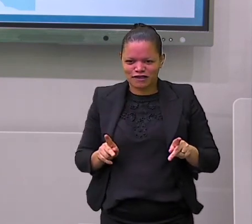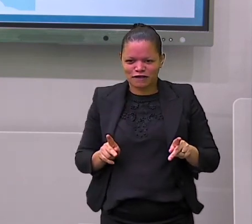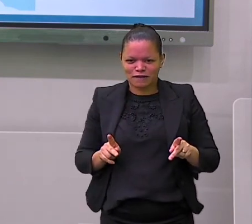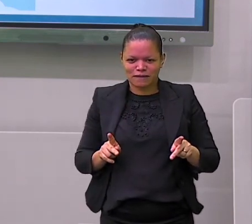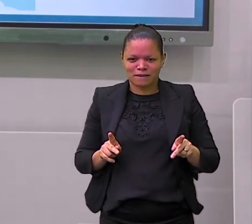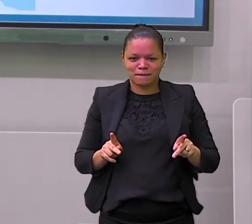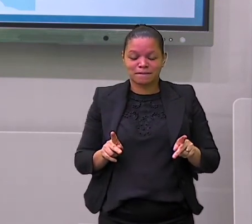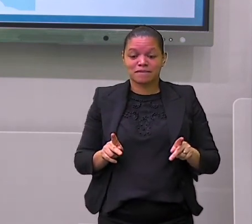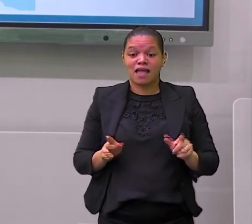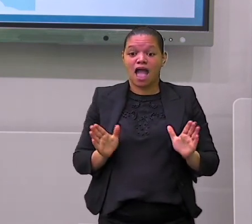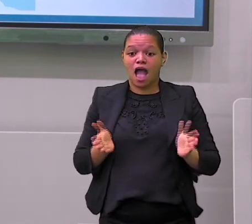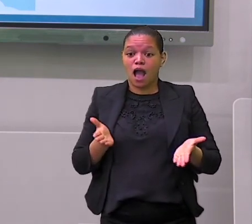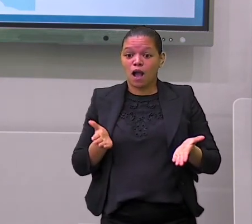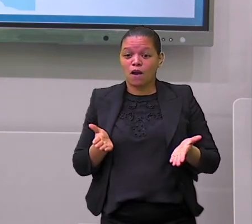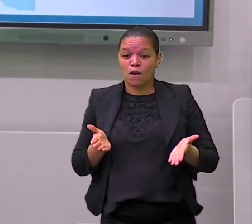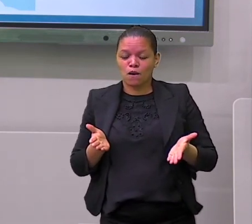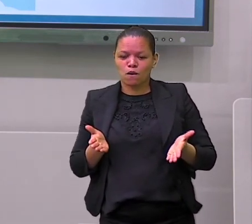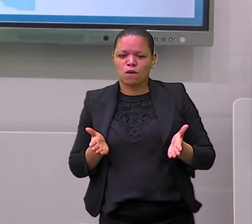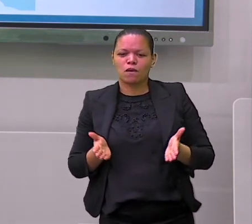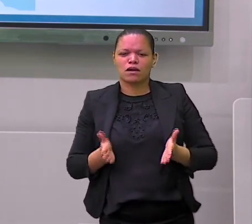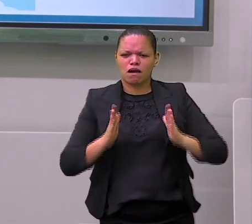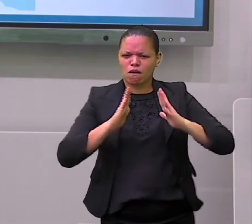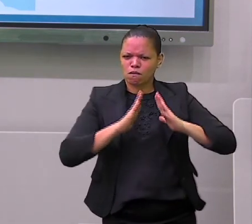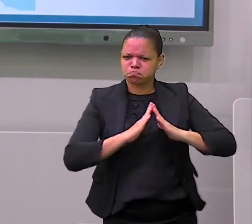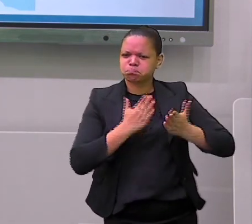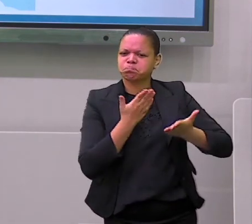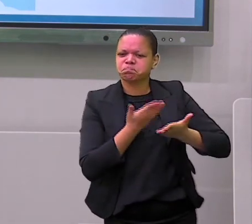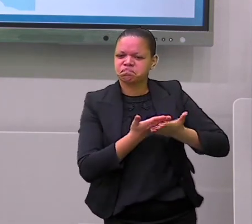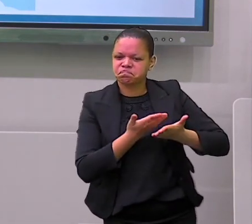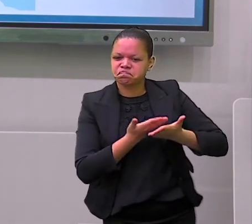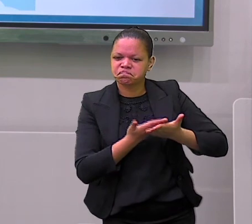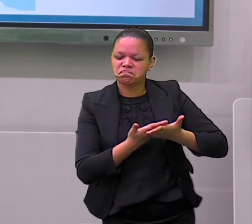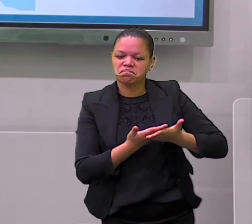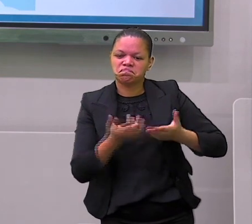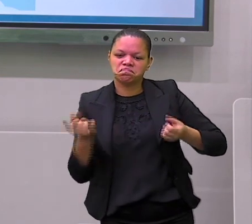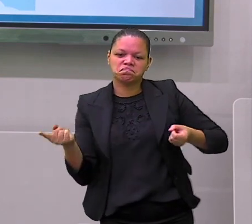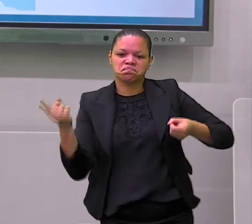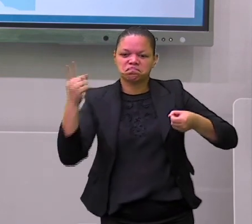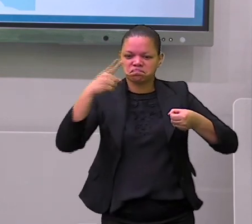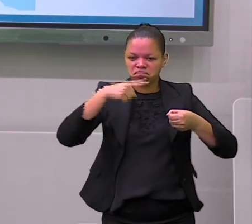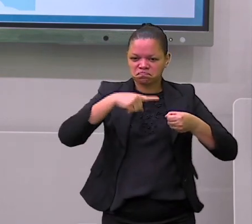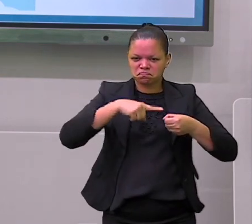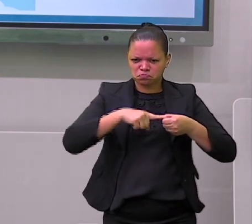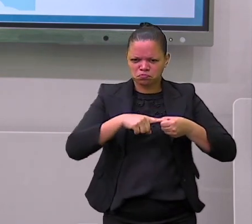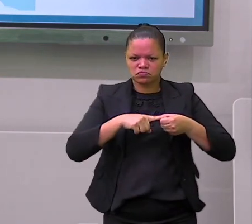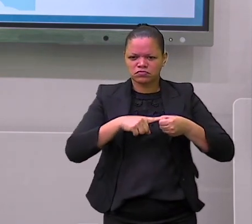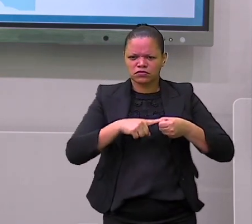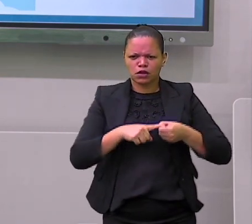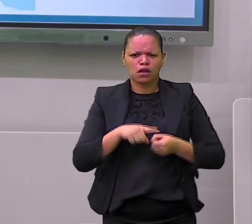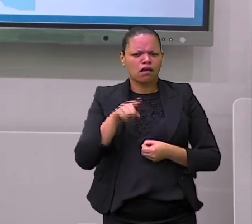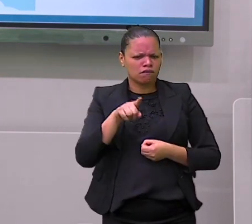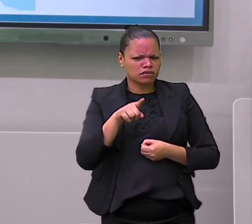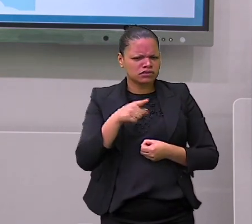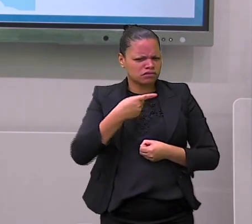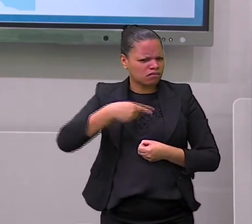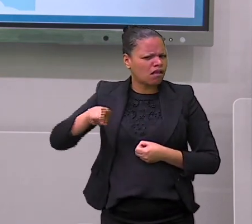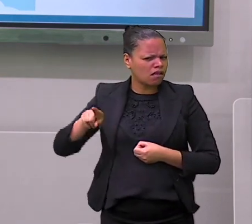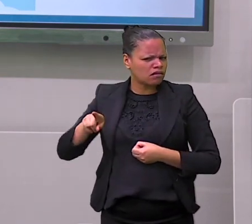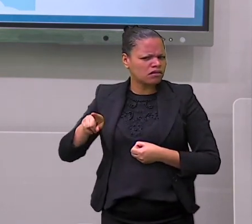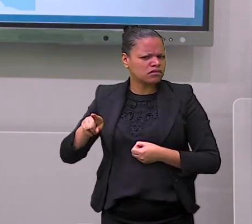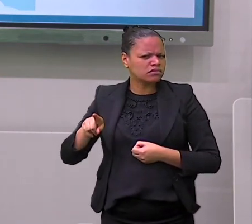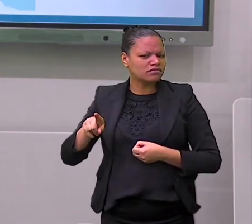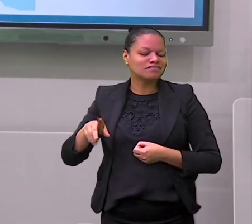aulas voltaram, espero que você esteja indo no seu dia, como combinado. Mas não se